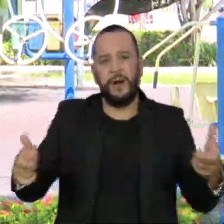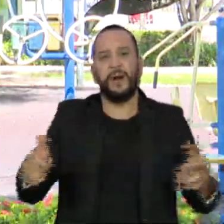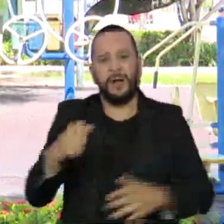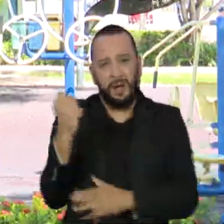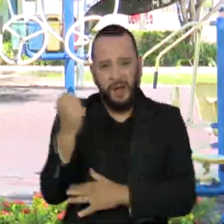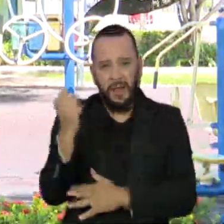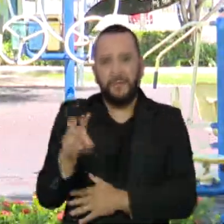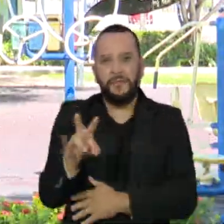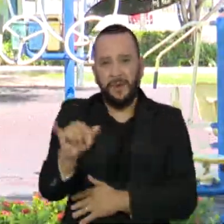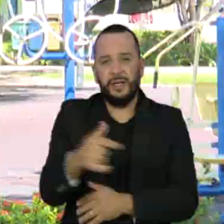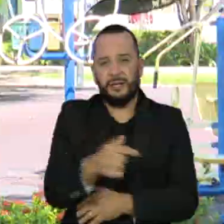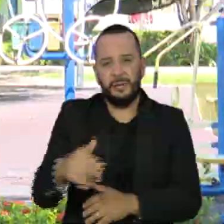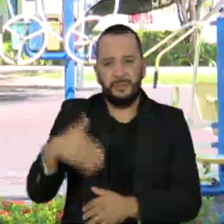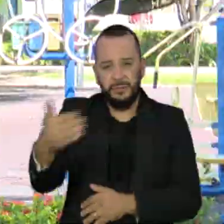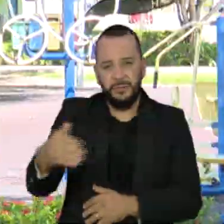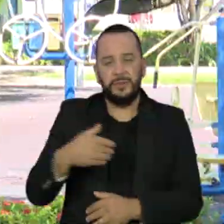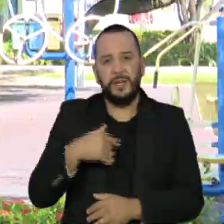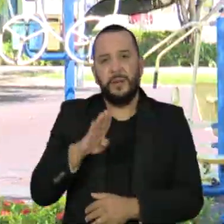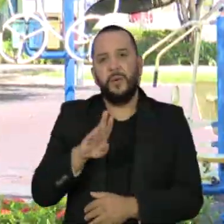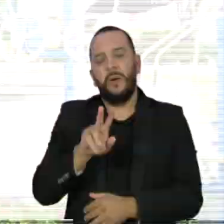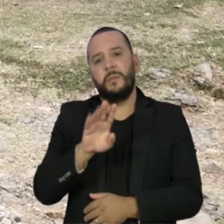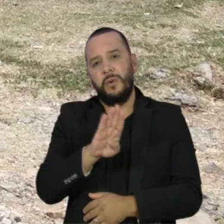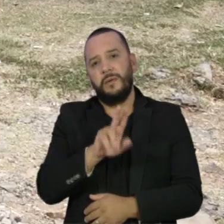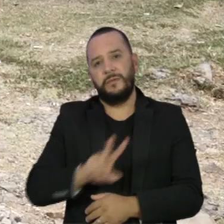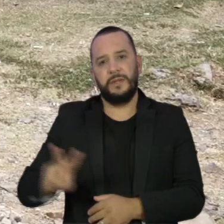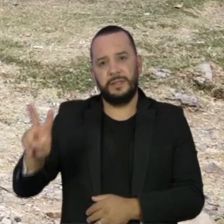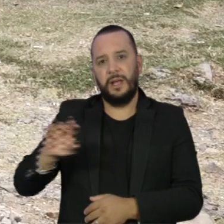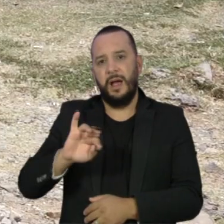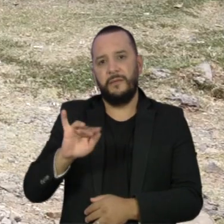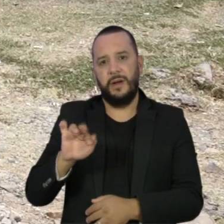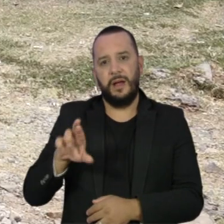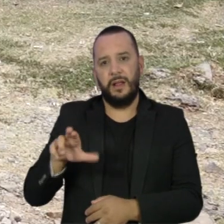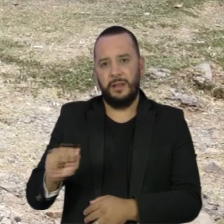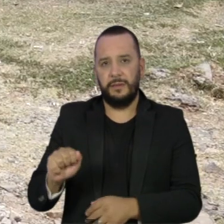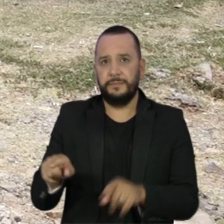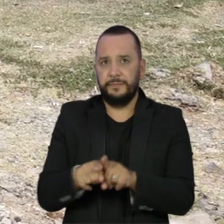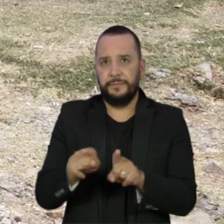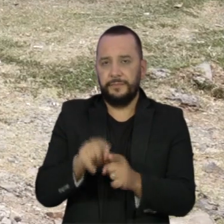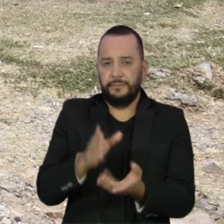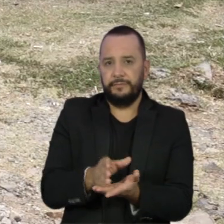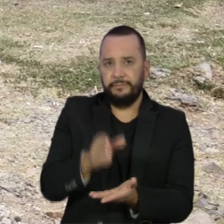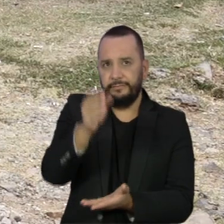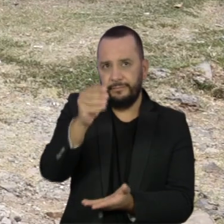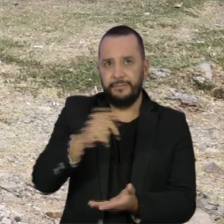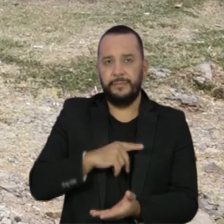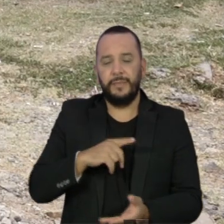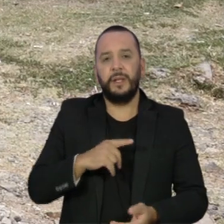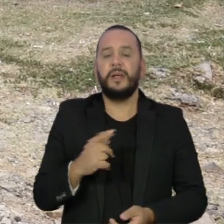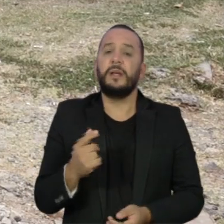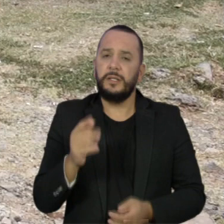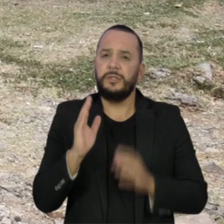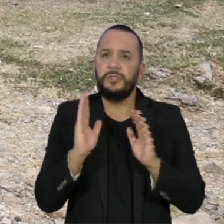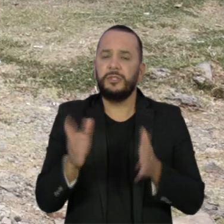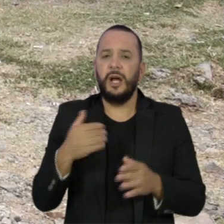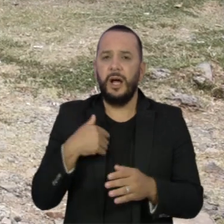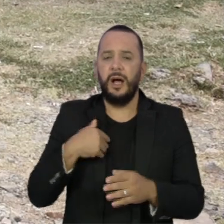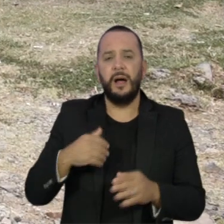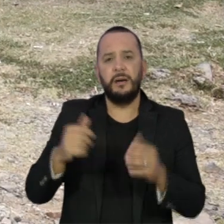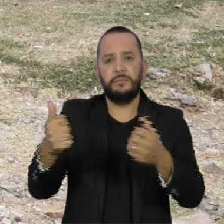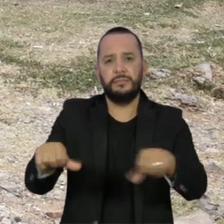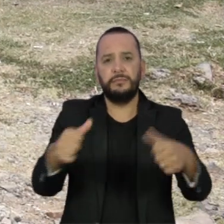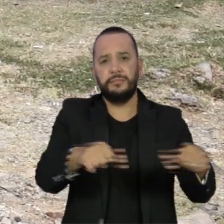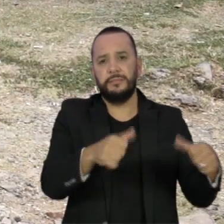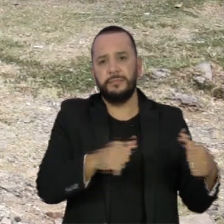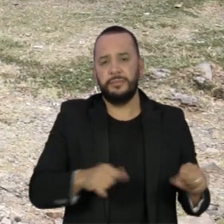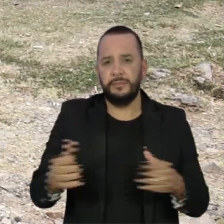infectados. De Boa Vista, Roraima, Rafael André. Em Fernando de Noronha, a única creche da ilha, o CBM Care, está com as atividades suspensas por